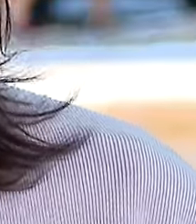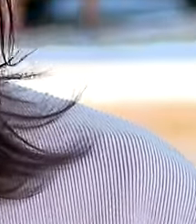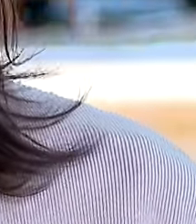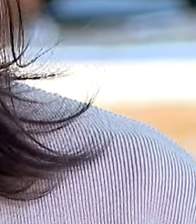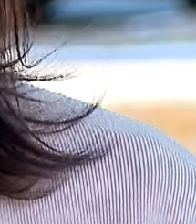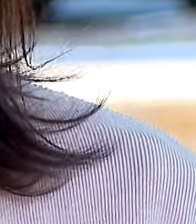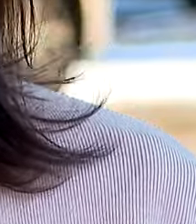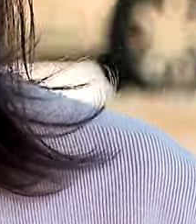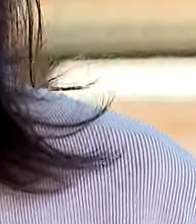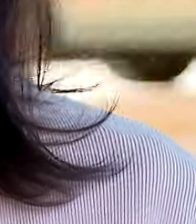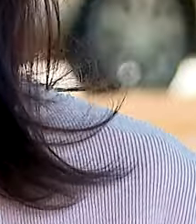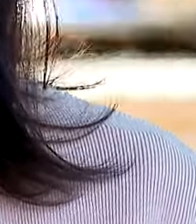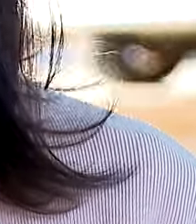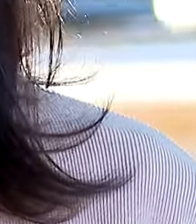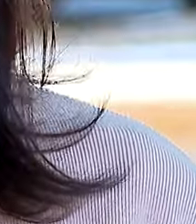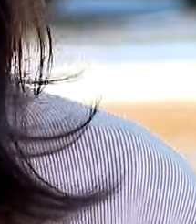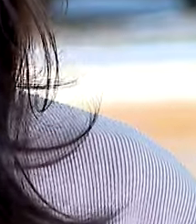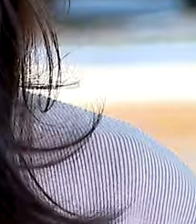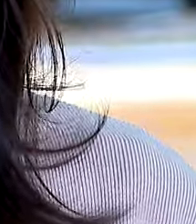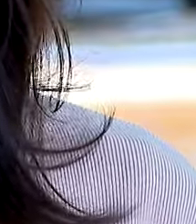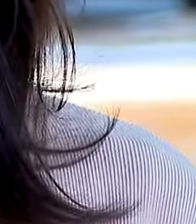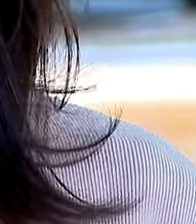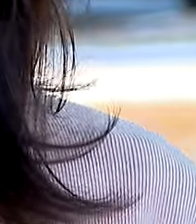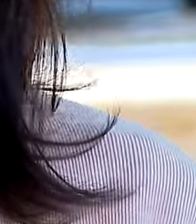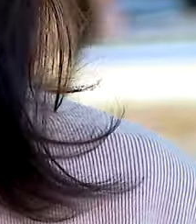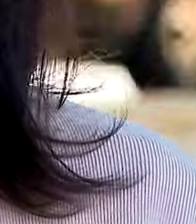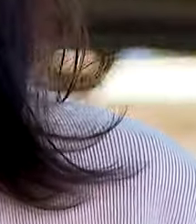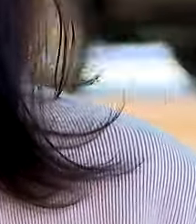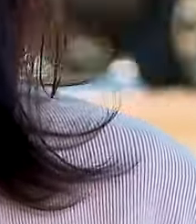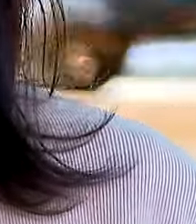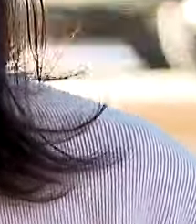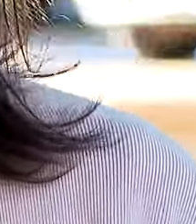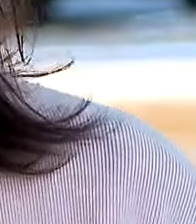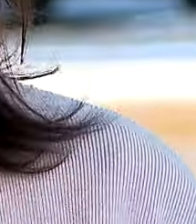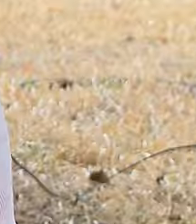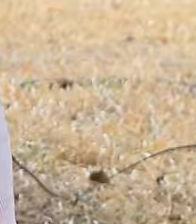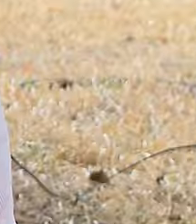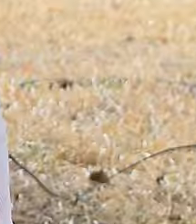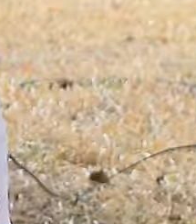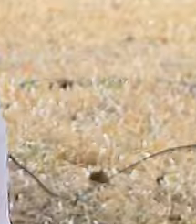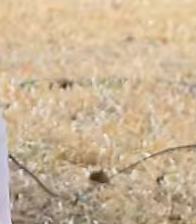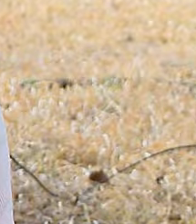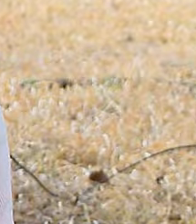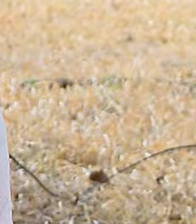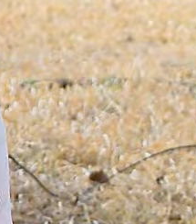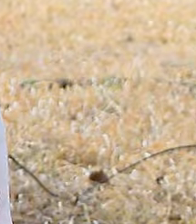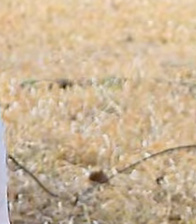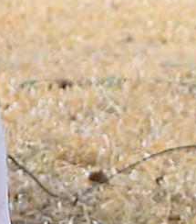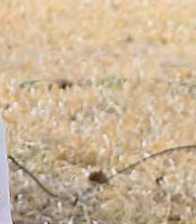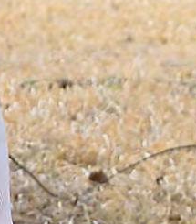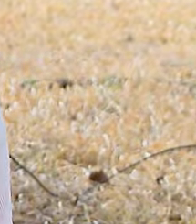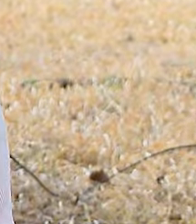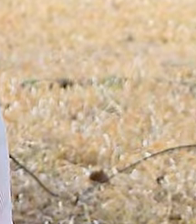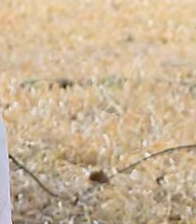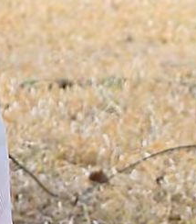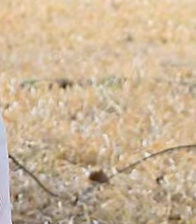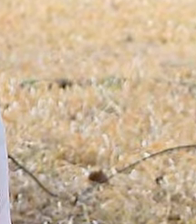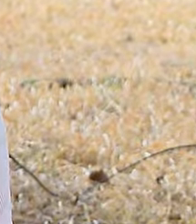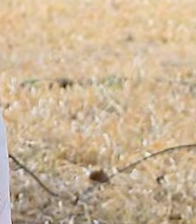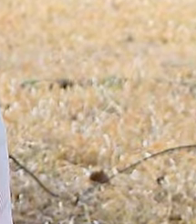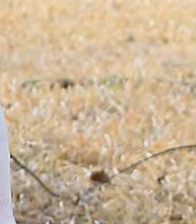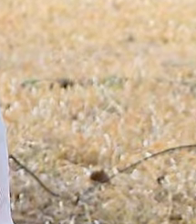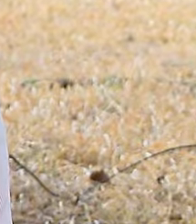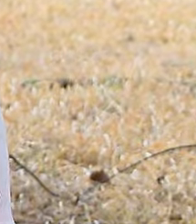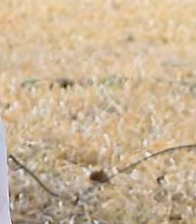tempo a servidora pública tinha 100% do salário comprometido Normalmente o endividamento começa